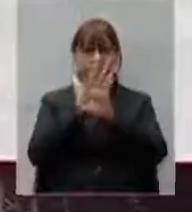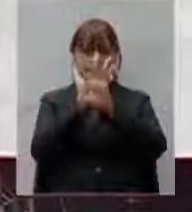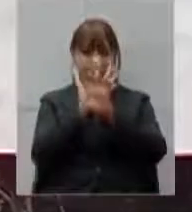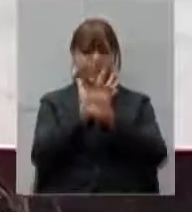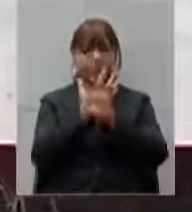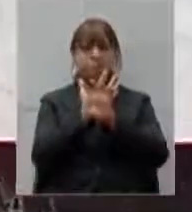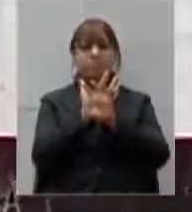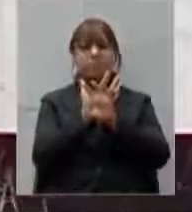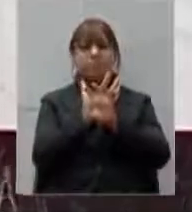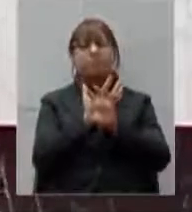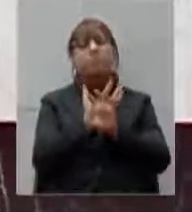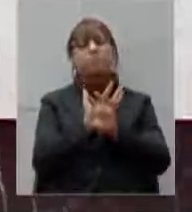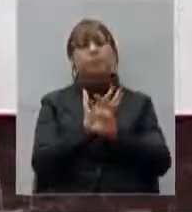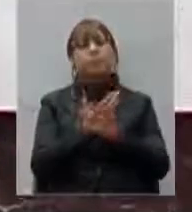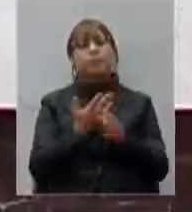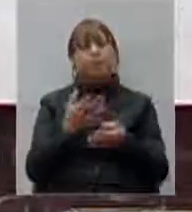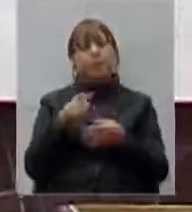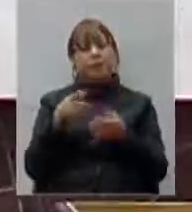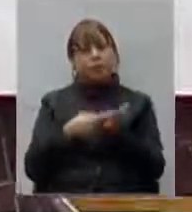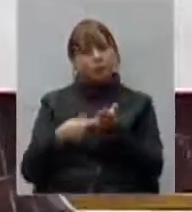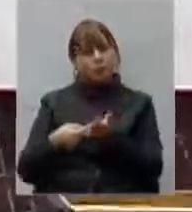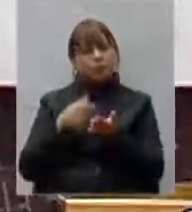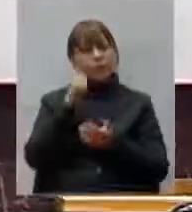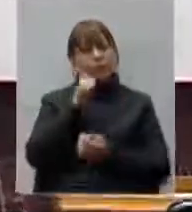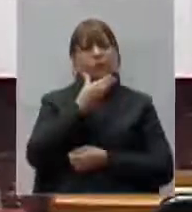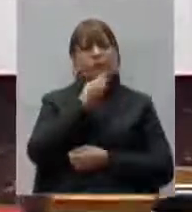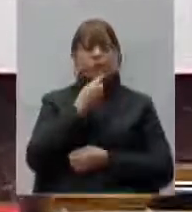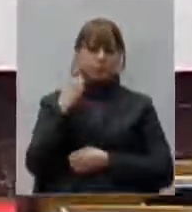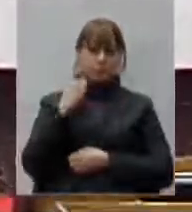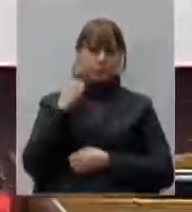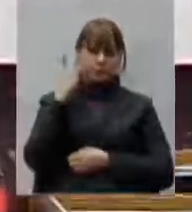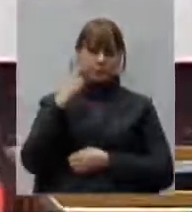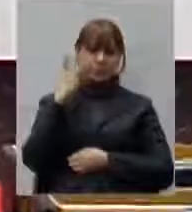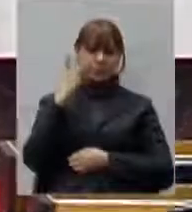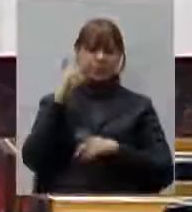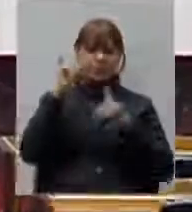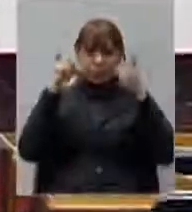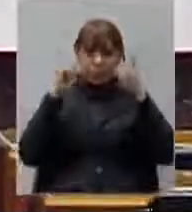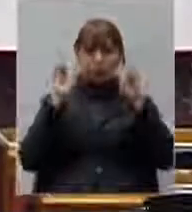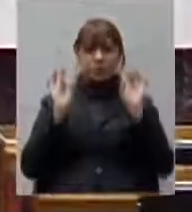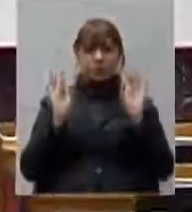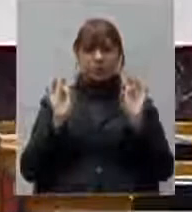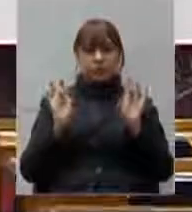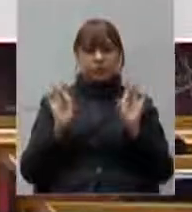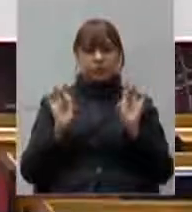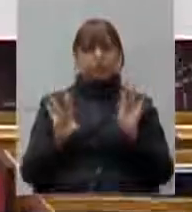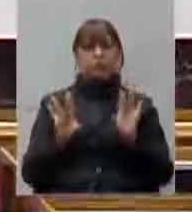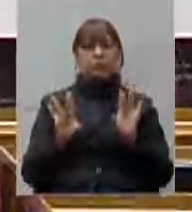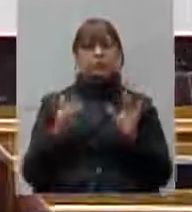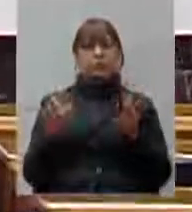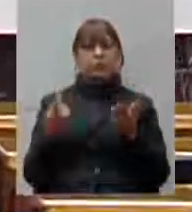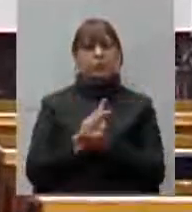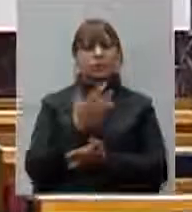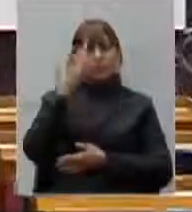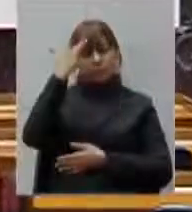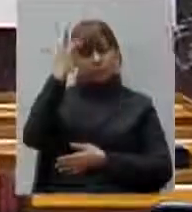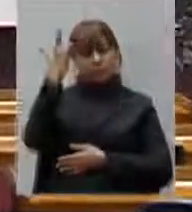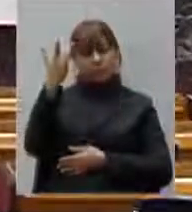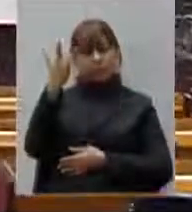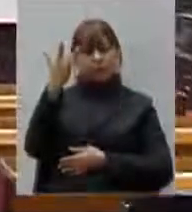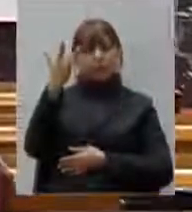convoca as deputadas e os deputados para a reunião extraordinária de plenário a ser realizada amanhã